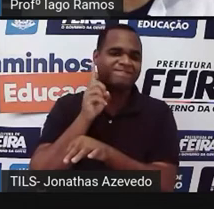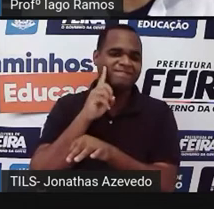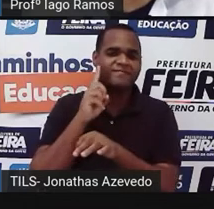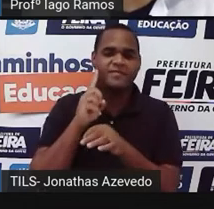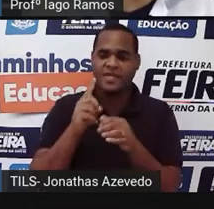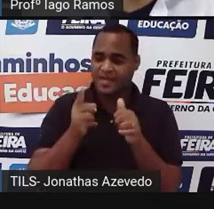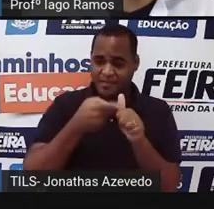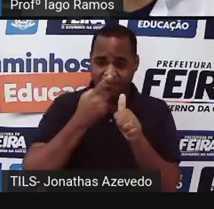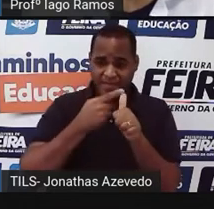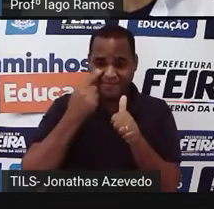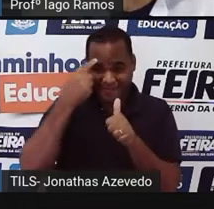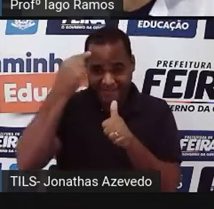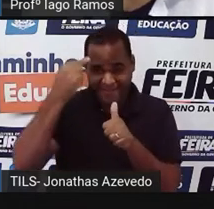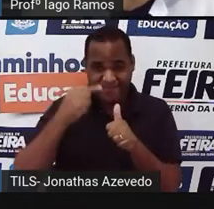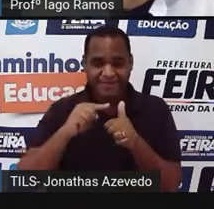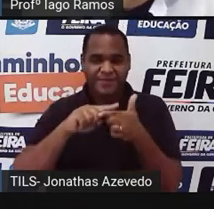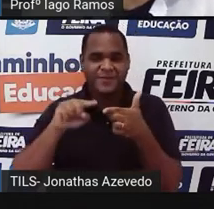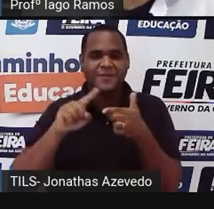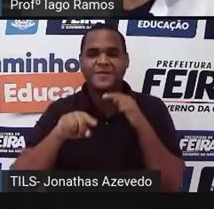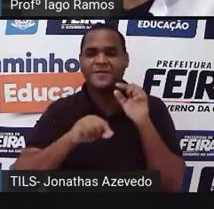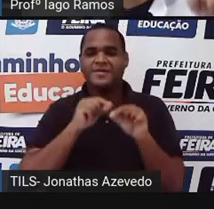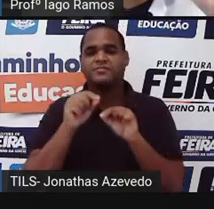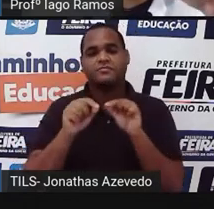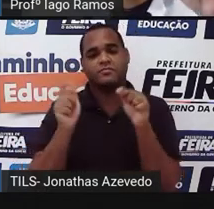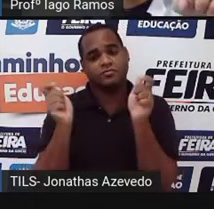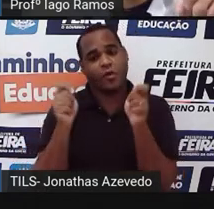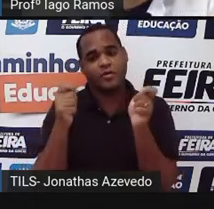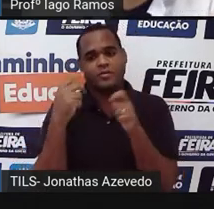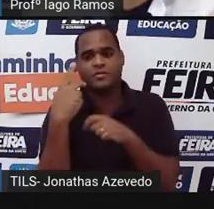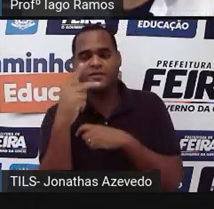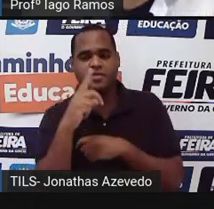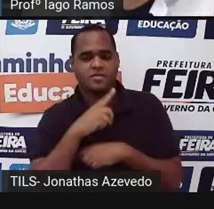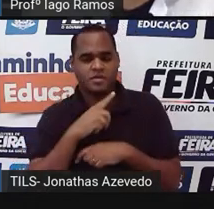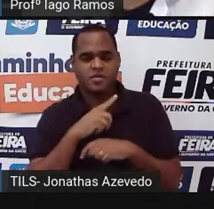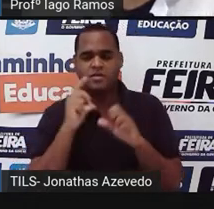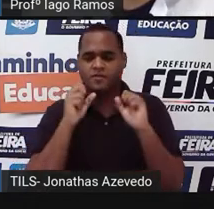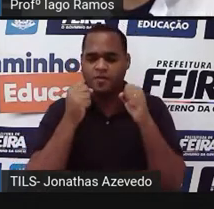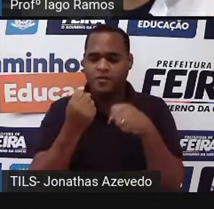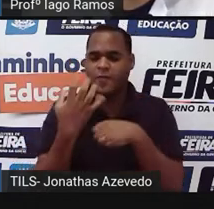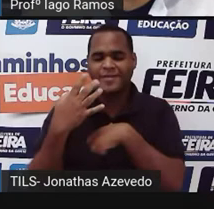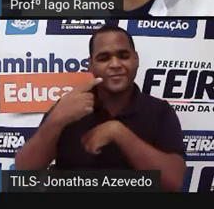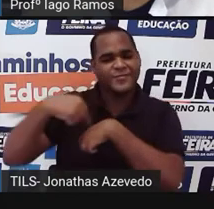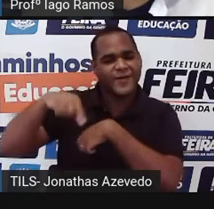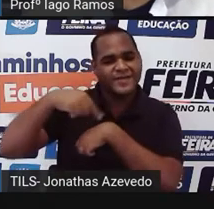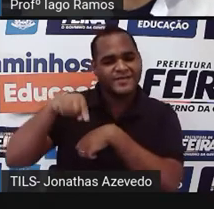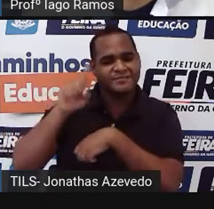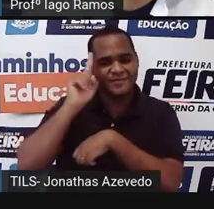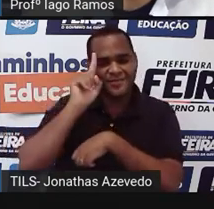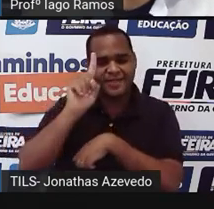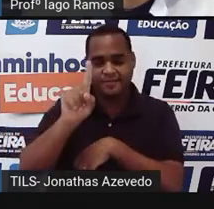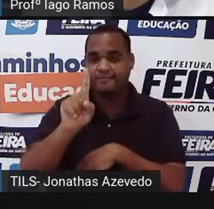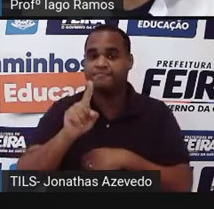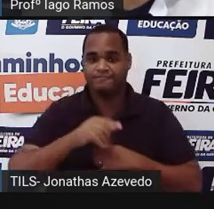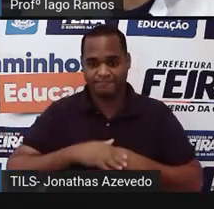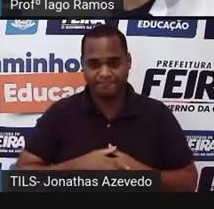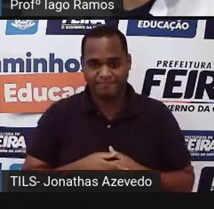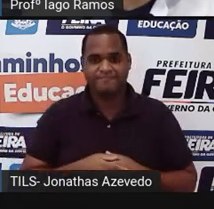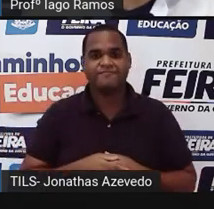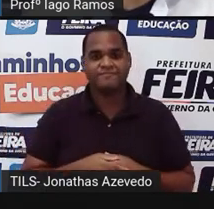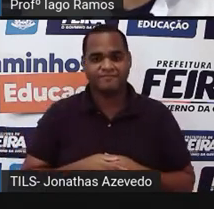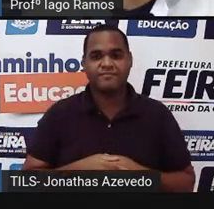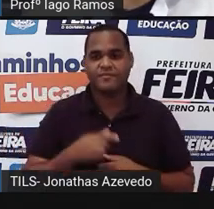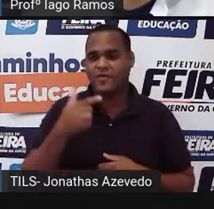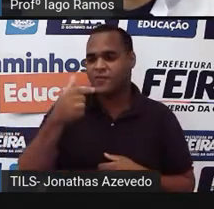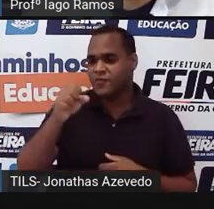então esse aqui é o probleminha suponha que você estuda quatro horas por dia e aí ao